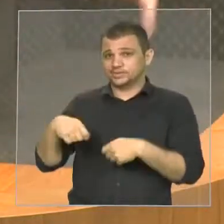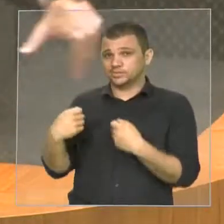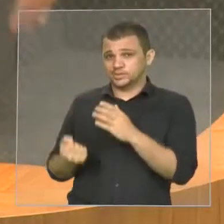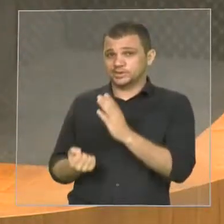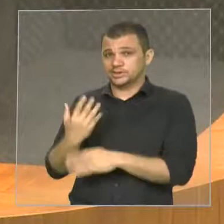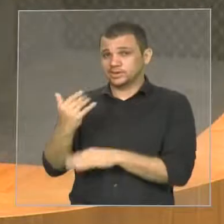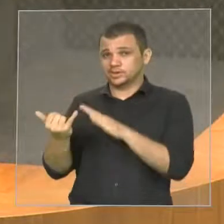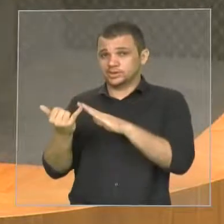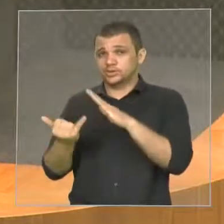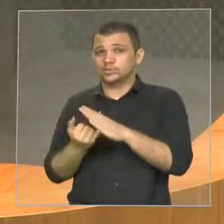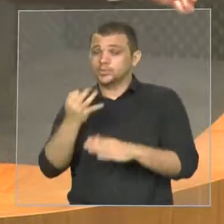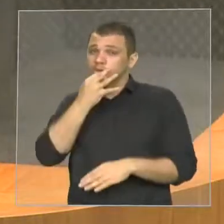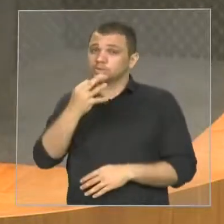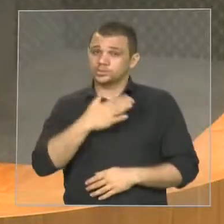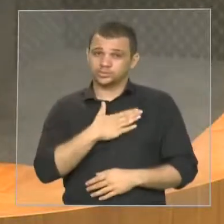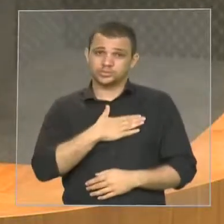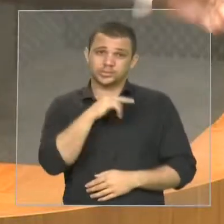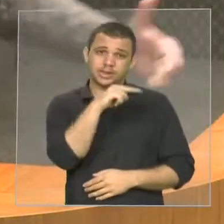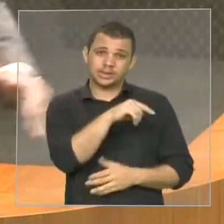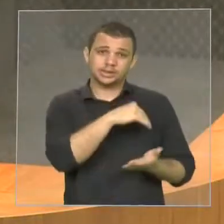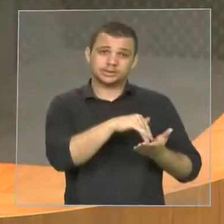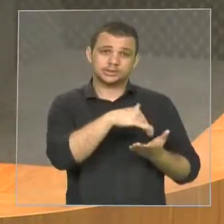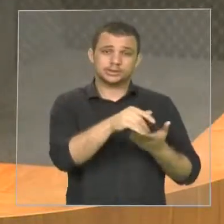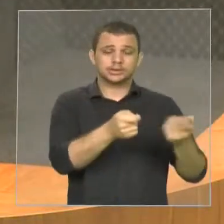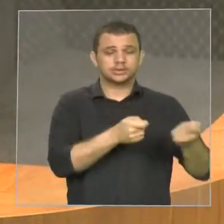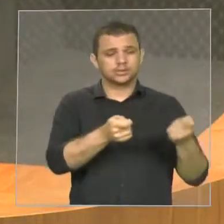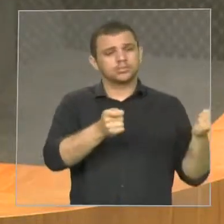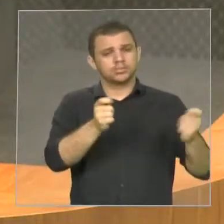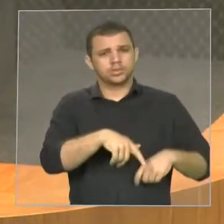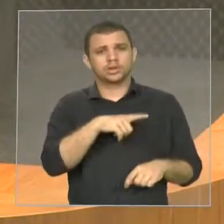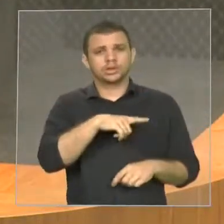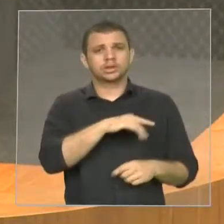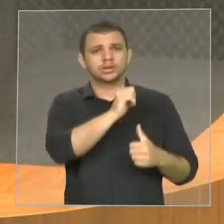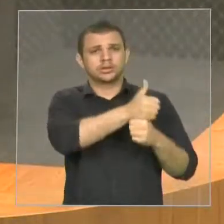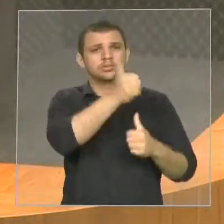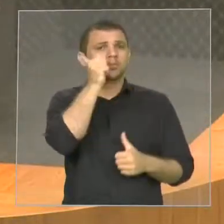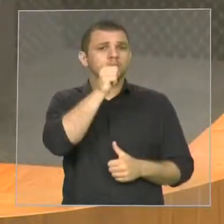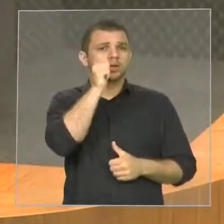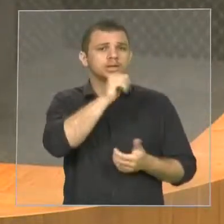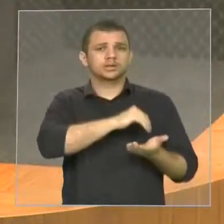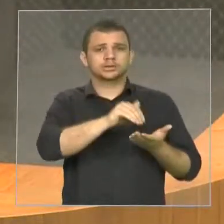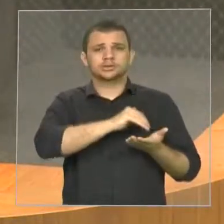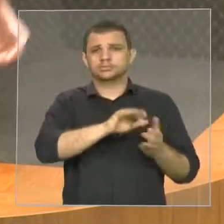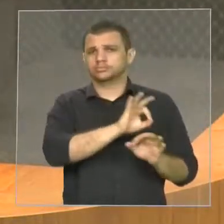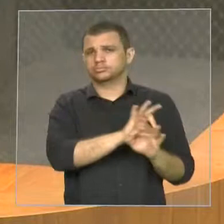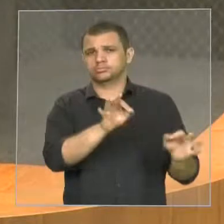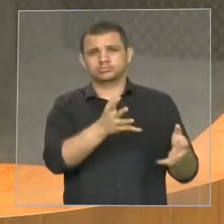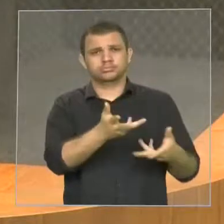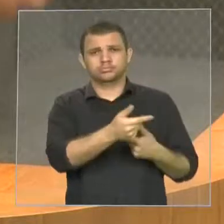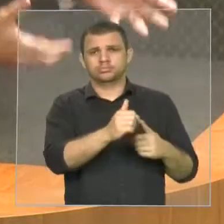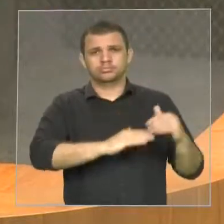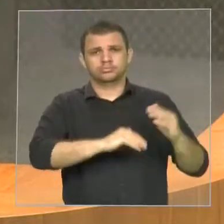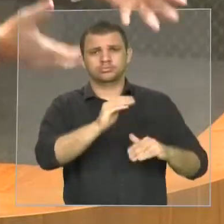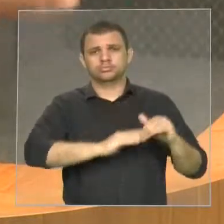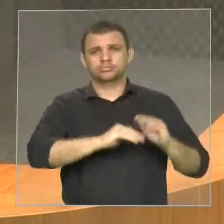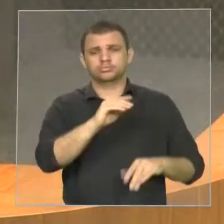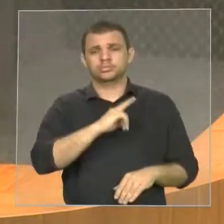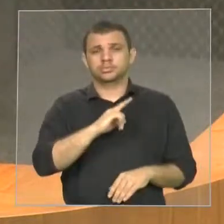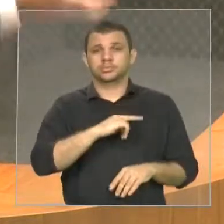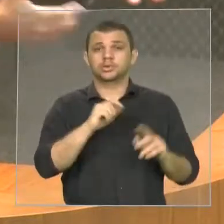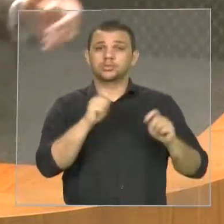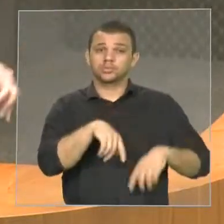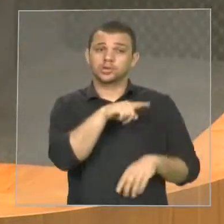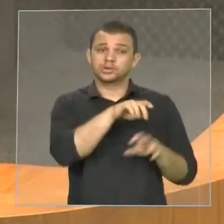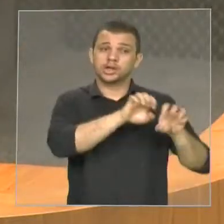condições, tem uma profissional lá, correta administrando a administração. E se precisa reestruturar, vamos reestruturar o setor que existe na